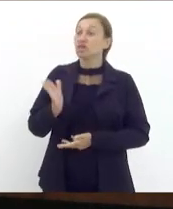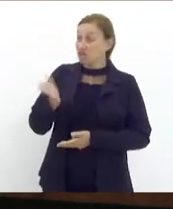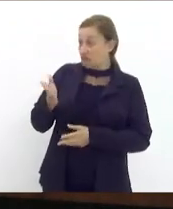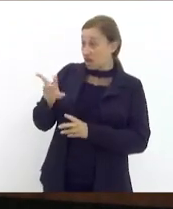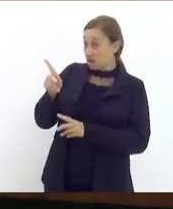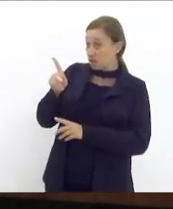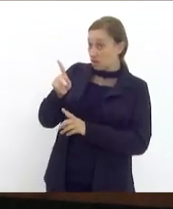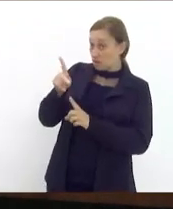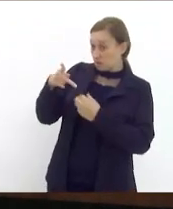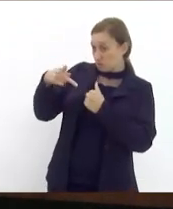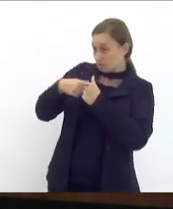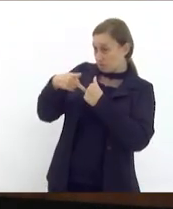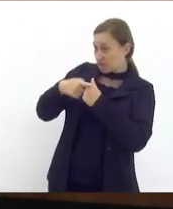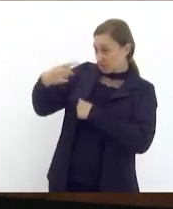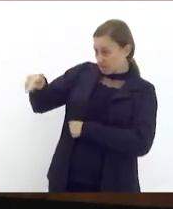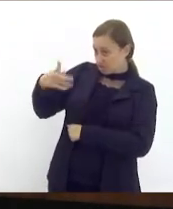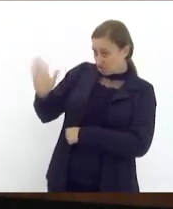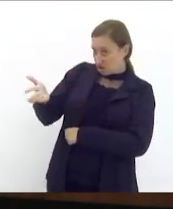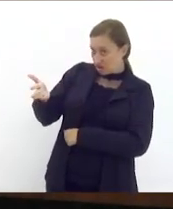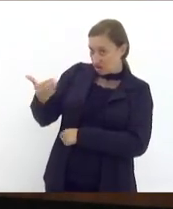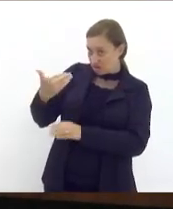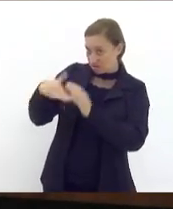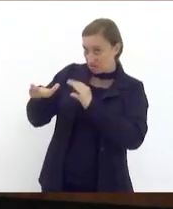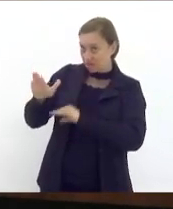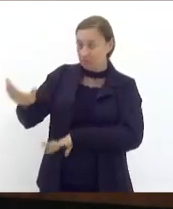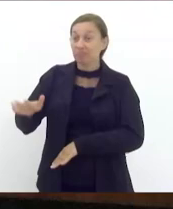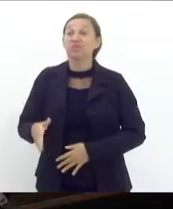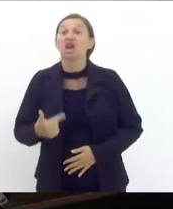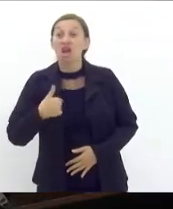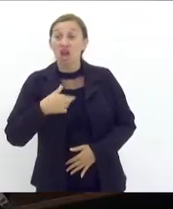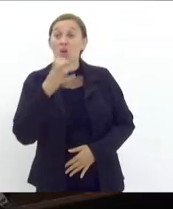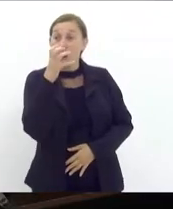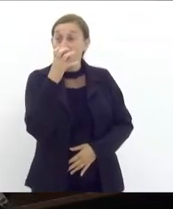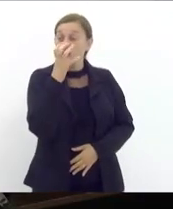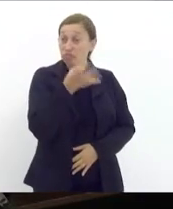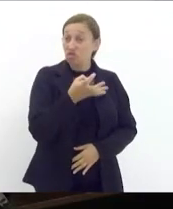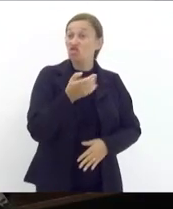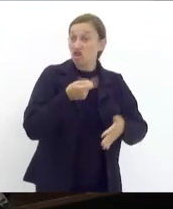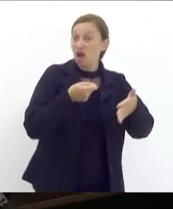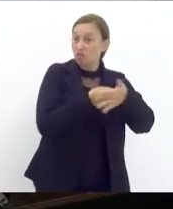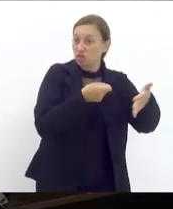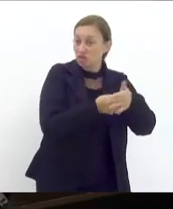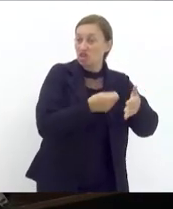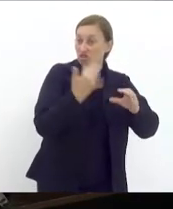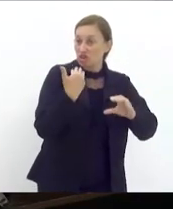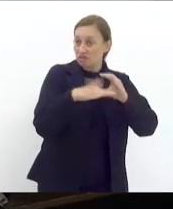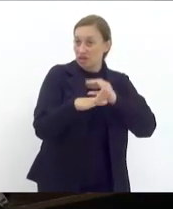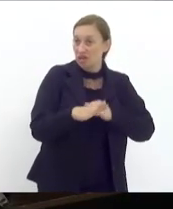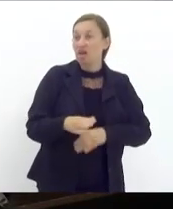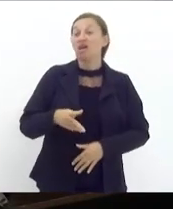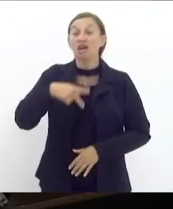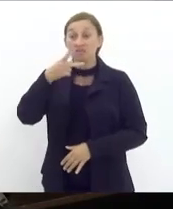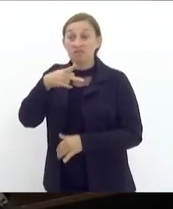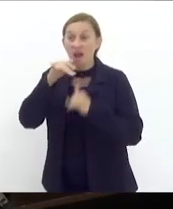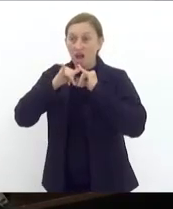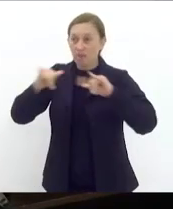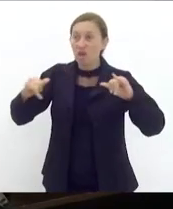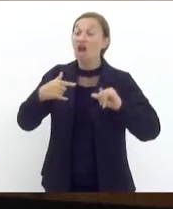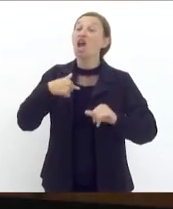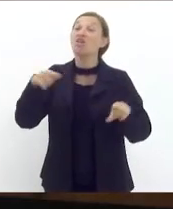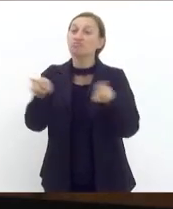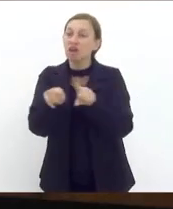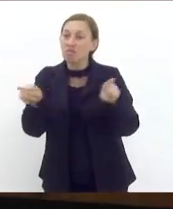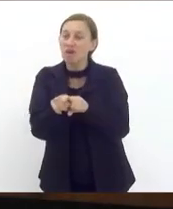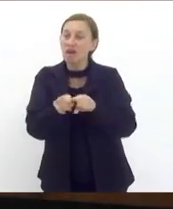pix? eu disse que ele estava aqui denunciei e já mandei eu quero deixar publicamente também que eu também estou